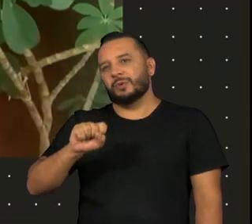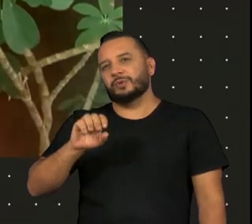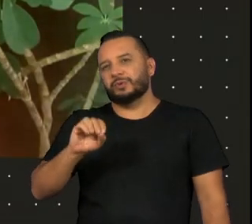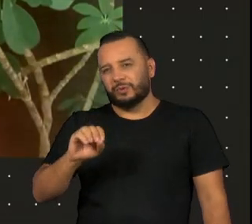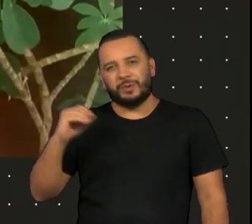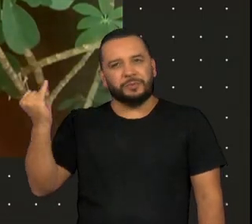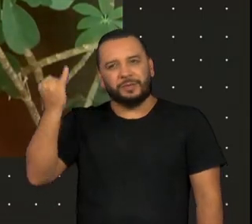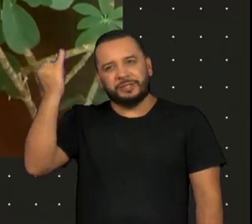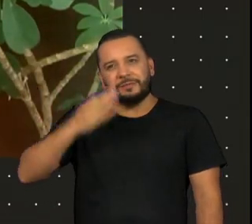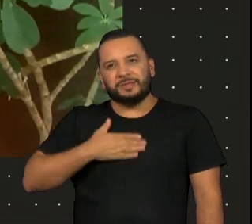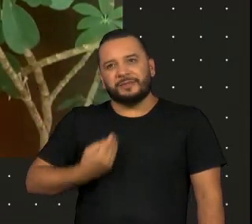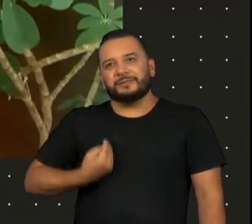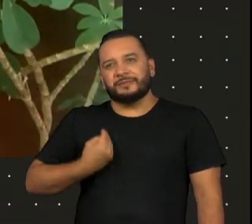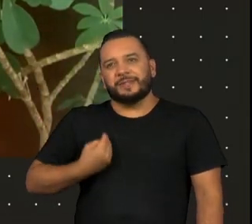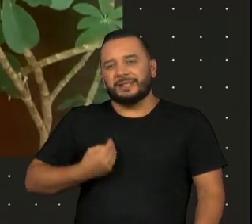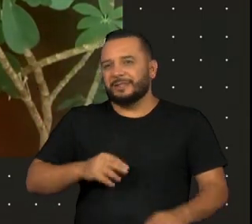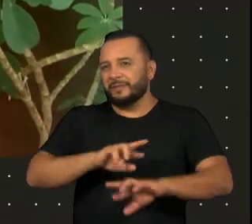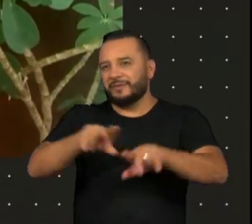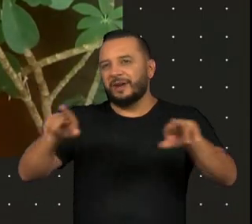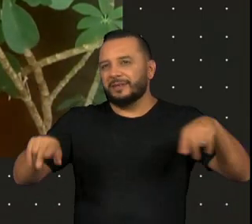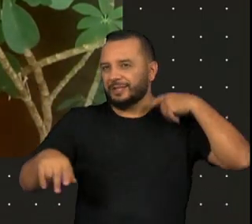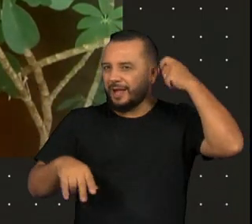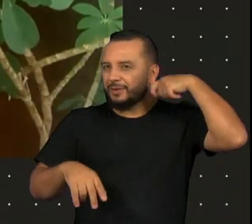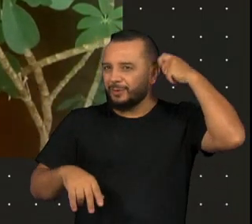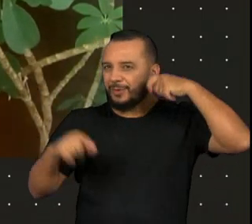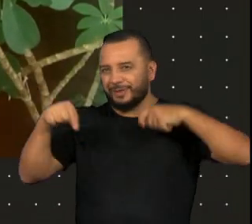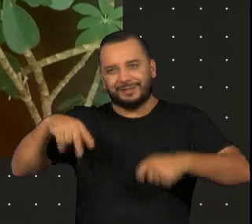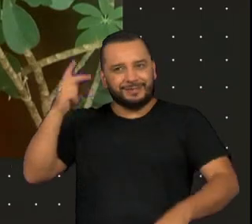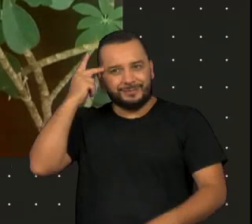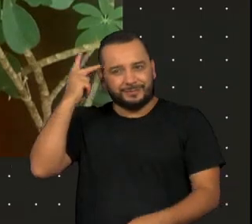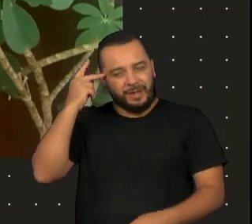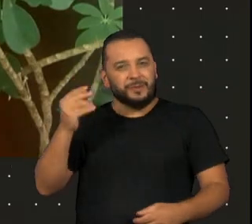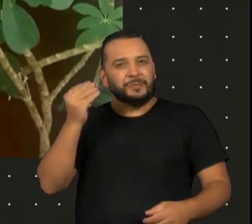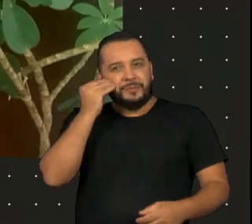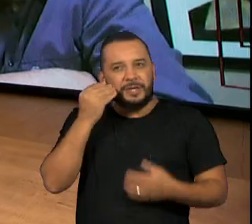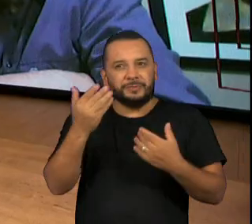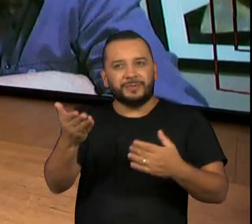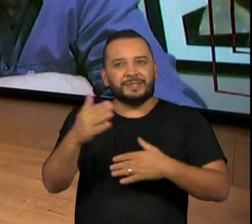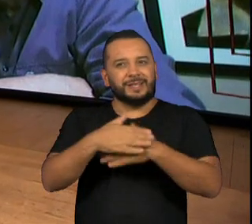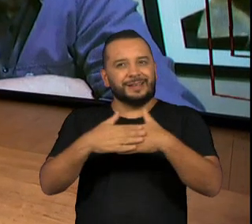na vida de muitos atores aqui em São Paulo. Então, Celso, meu carinho, um beijo grande para você.